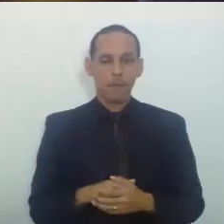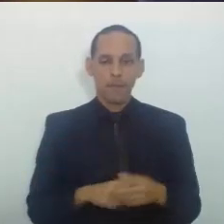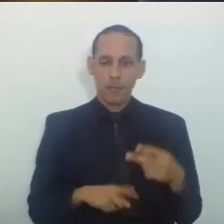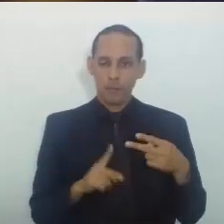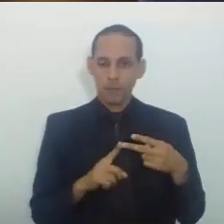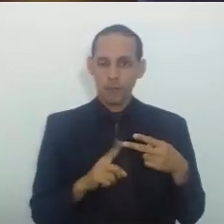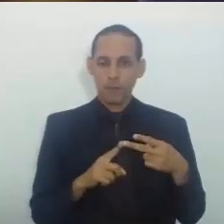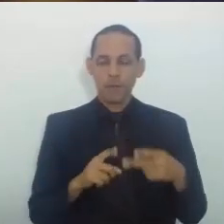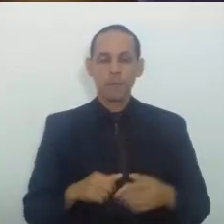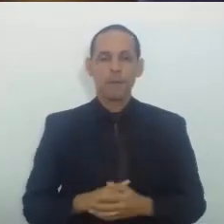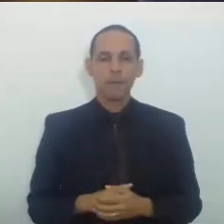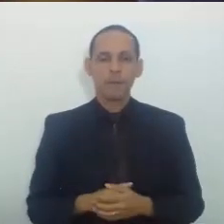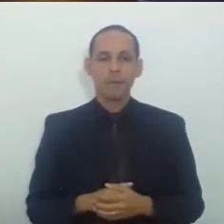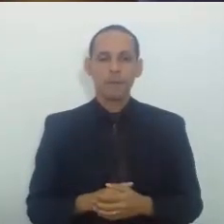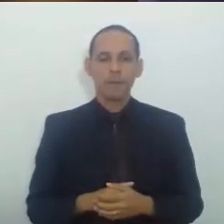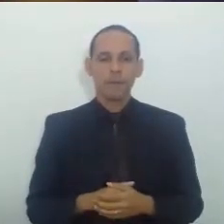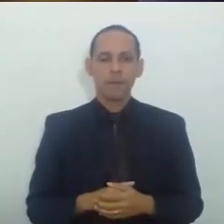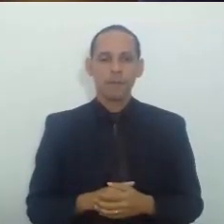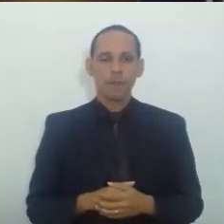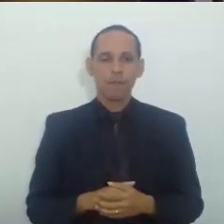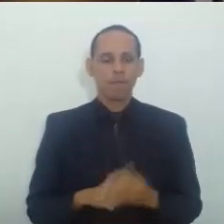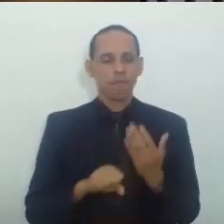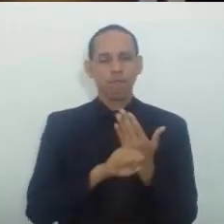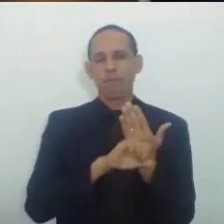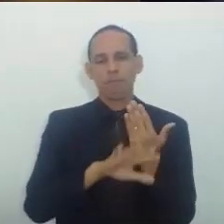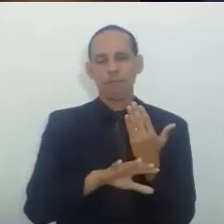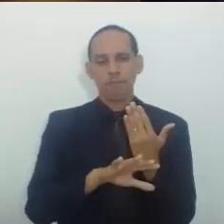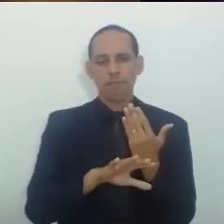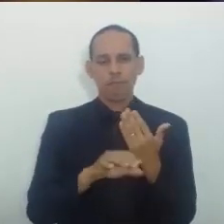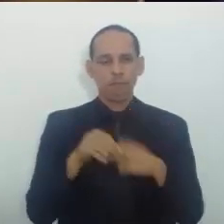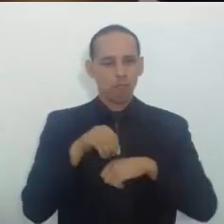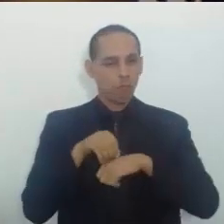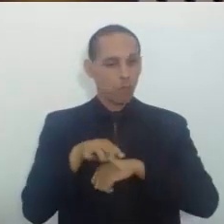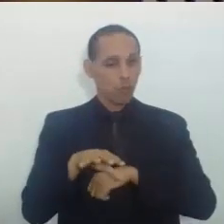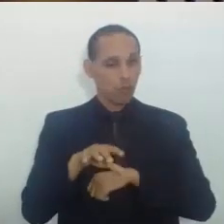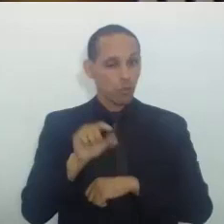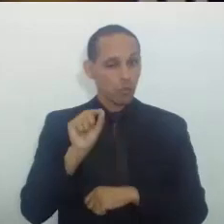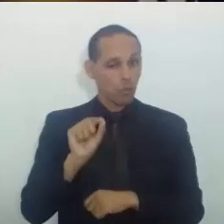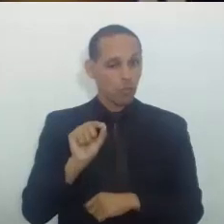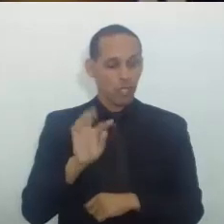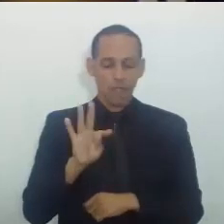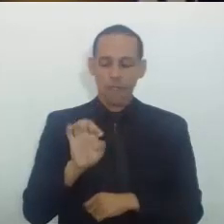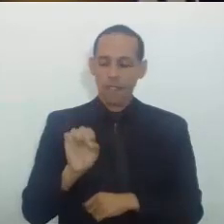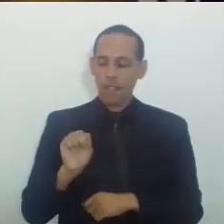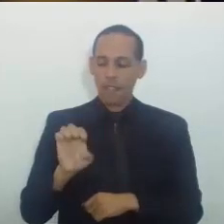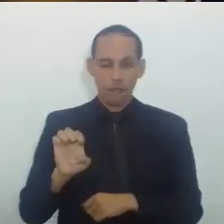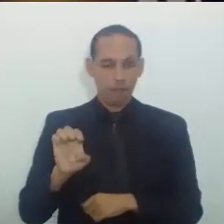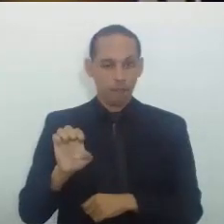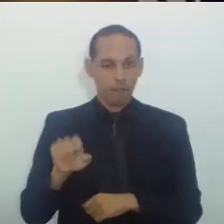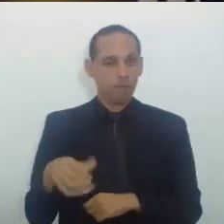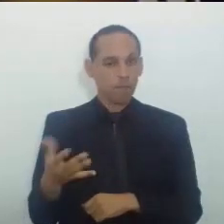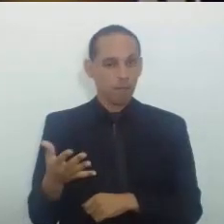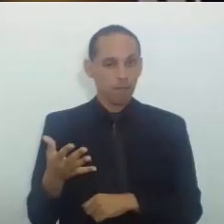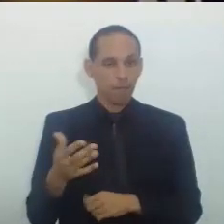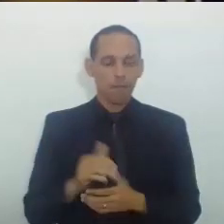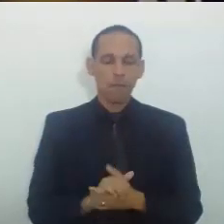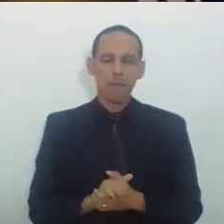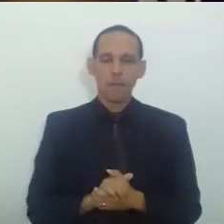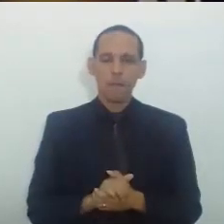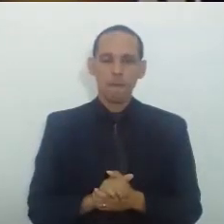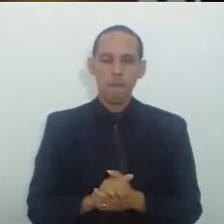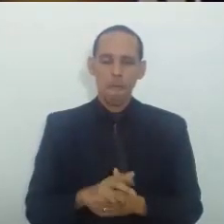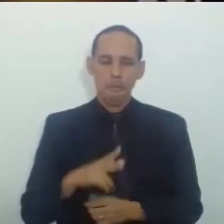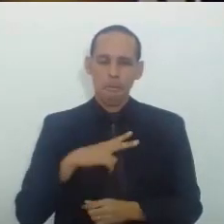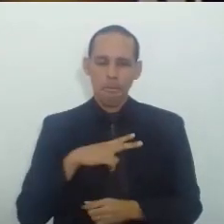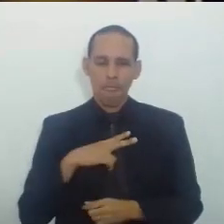De forma Abstrata Sugerir A seguinte Tese Aí abro Aspas No caso Particular